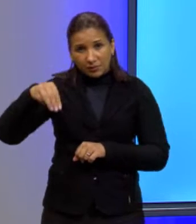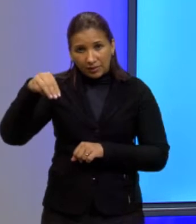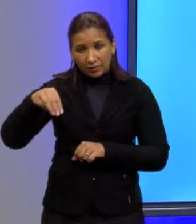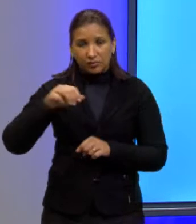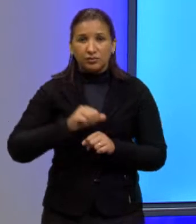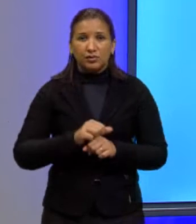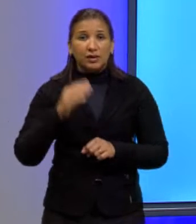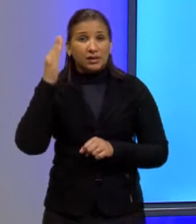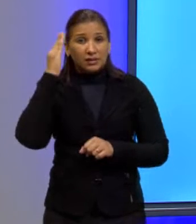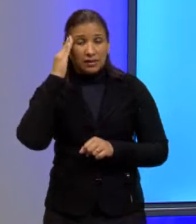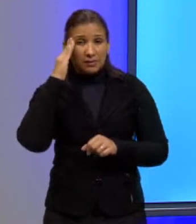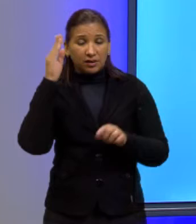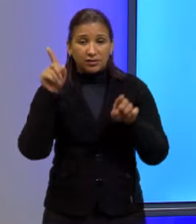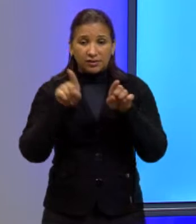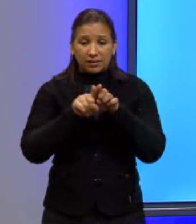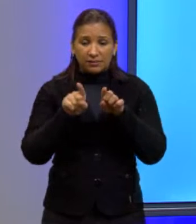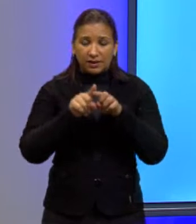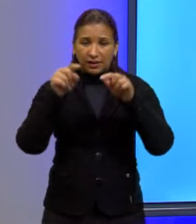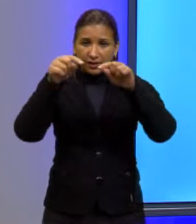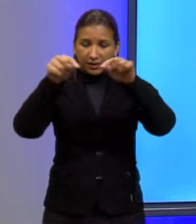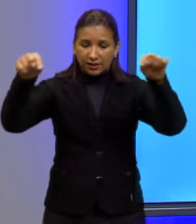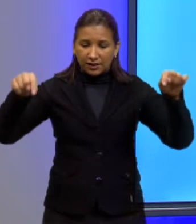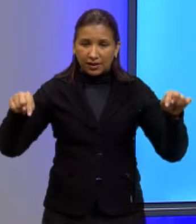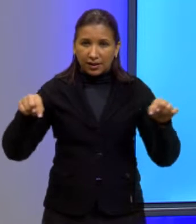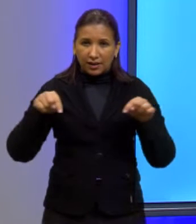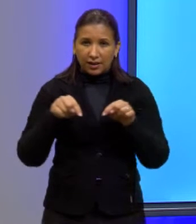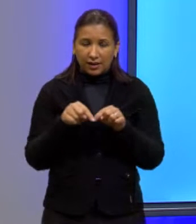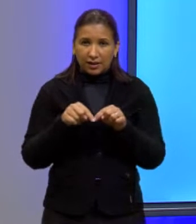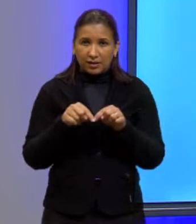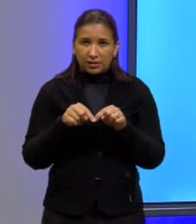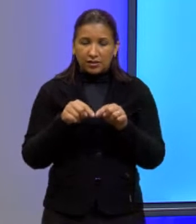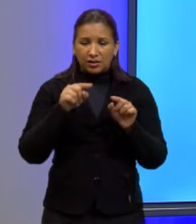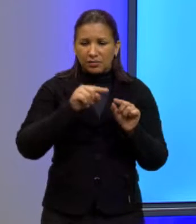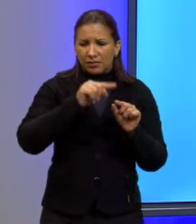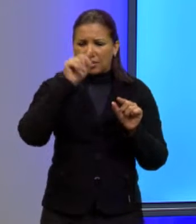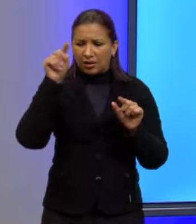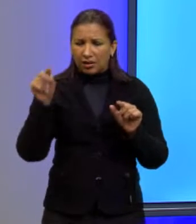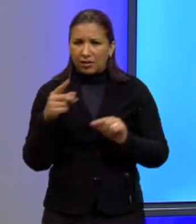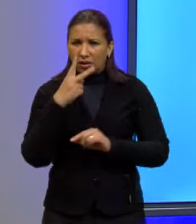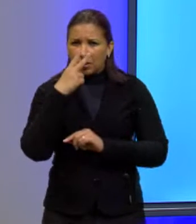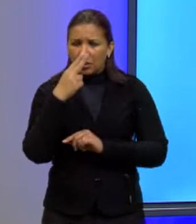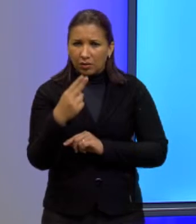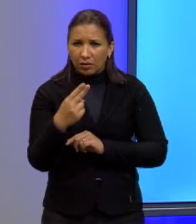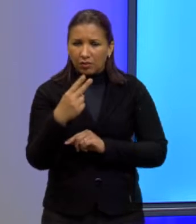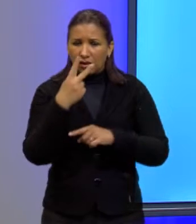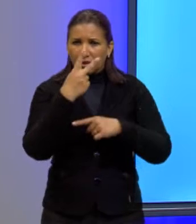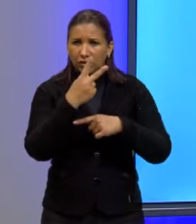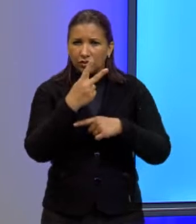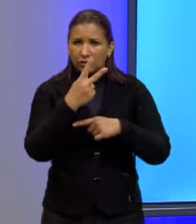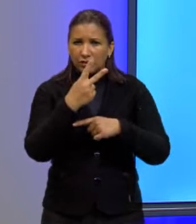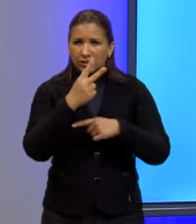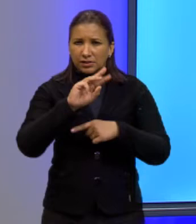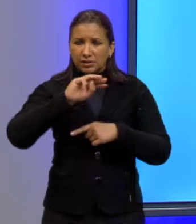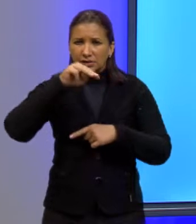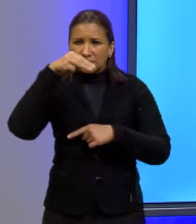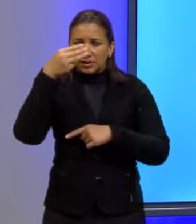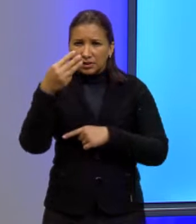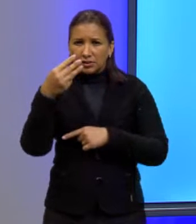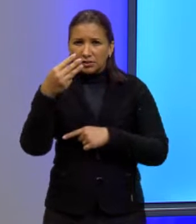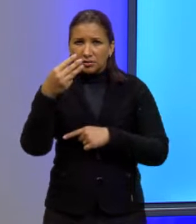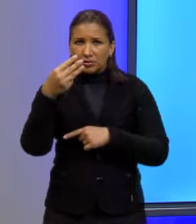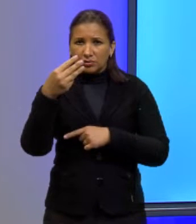Sabendo ainda que esta área tem, sobre uma parábola como esta, é igual a 2 terços da área do retângulo,